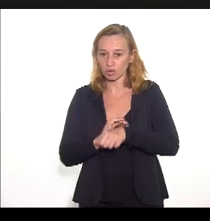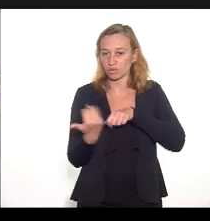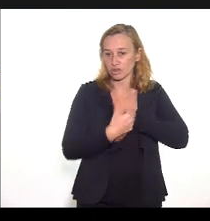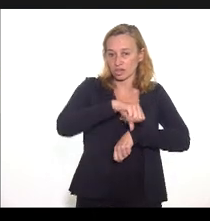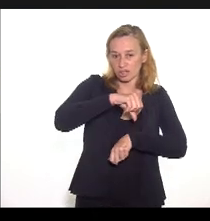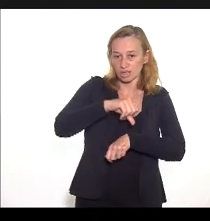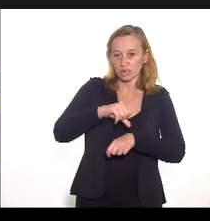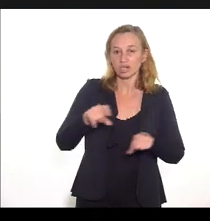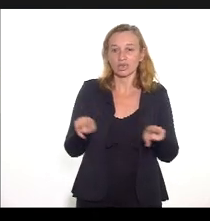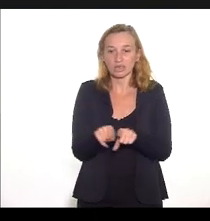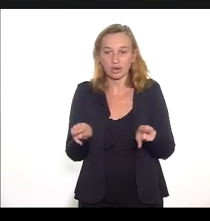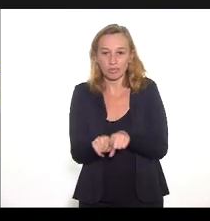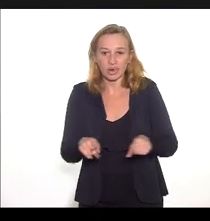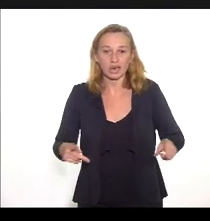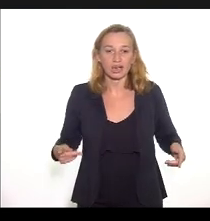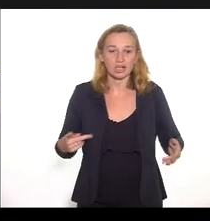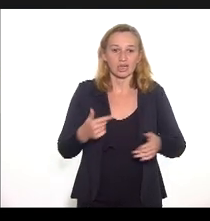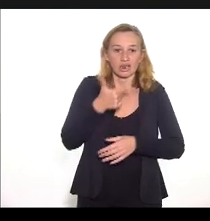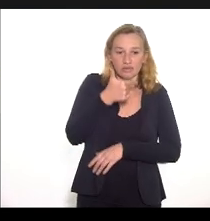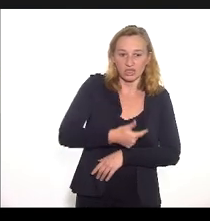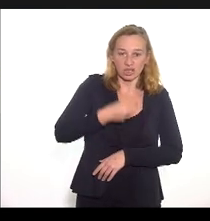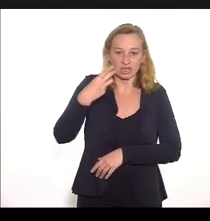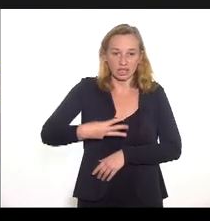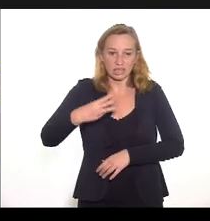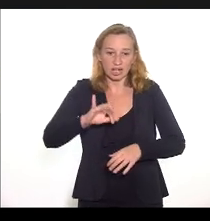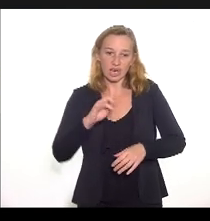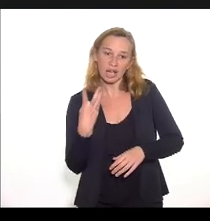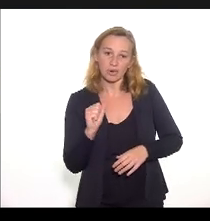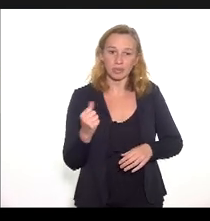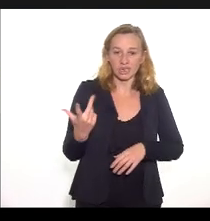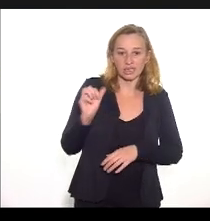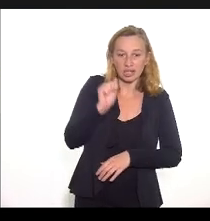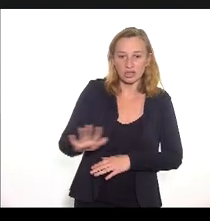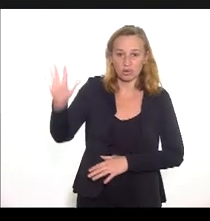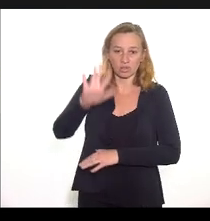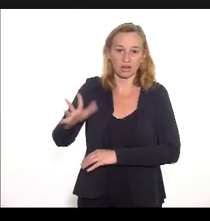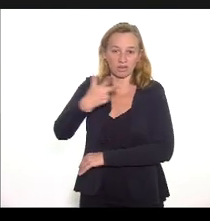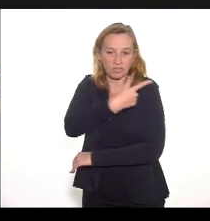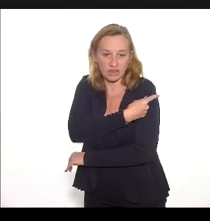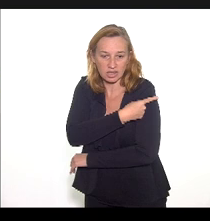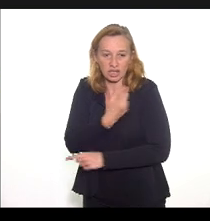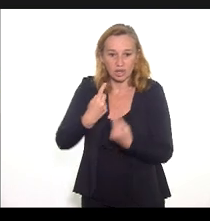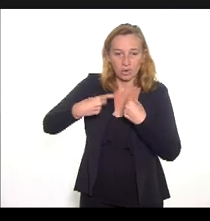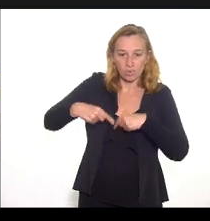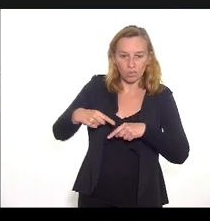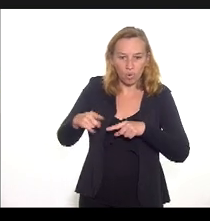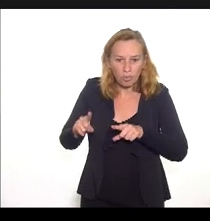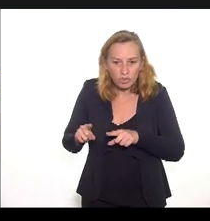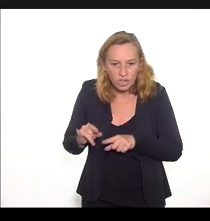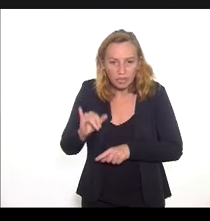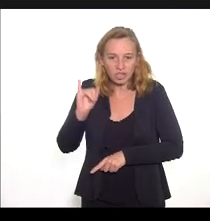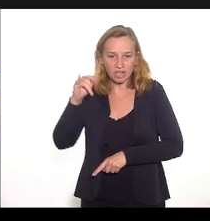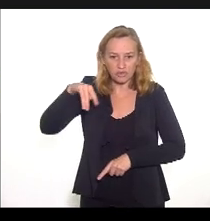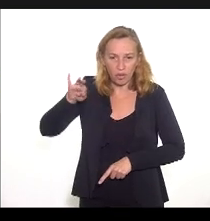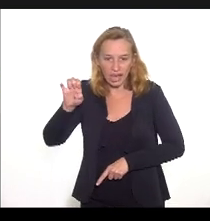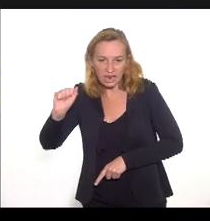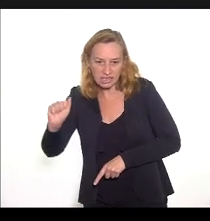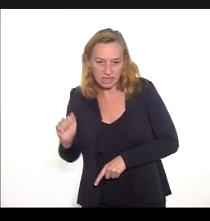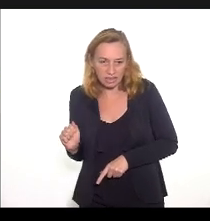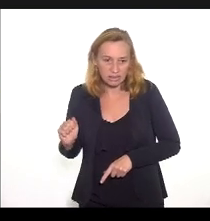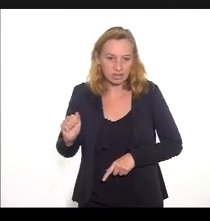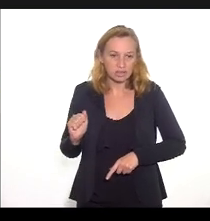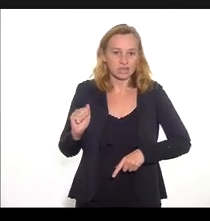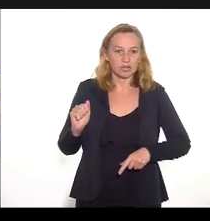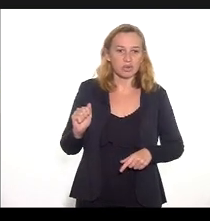e a realização da 23ª campanha nacional de vacinação contra a influência. A implantação da